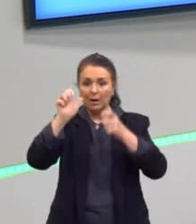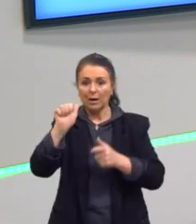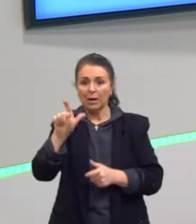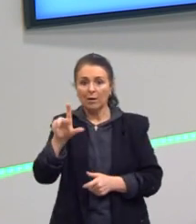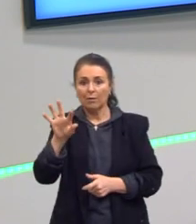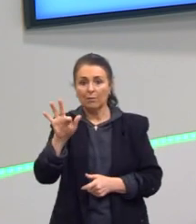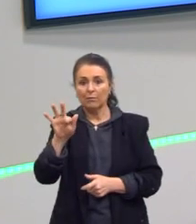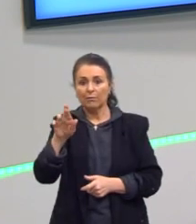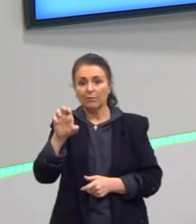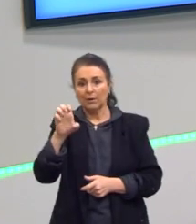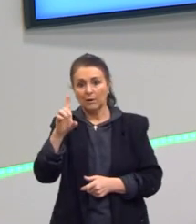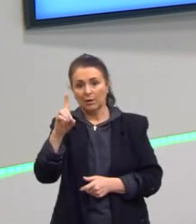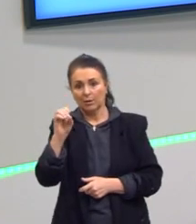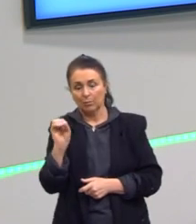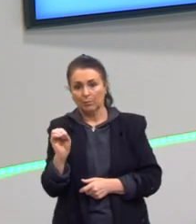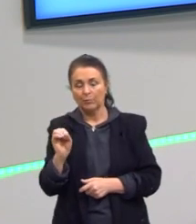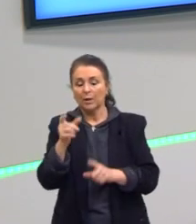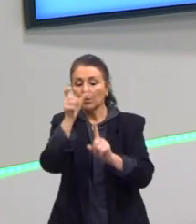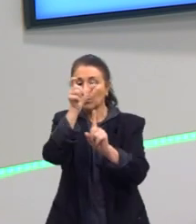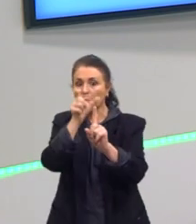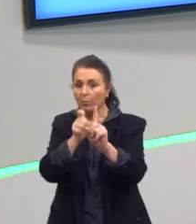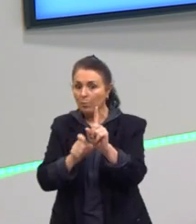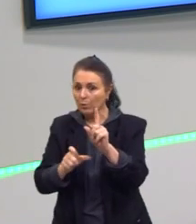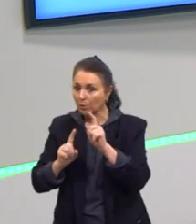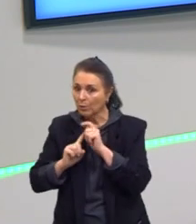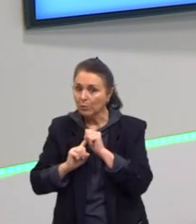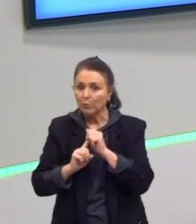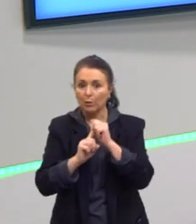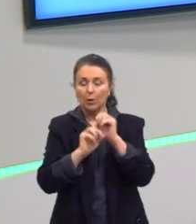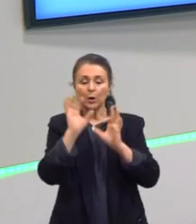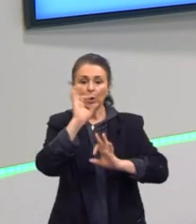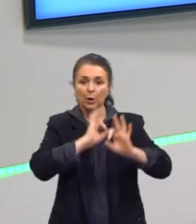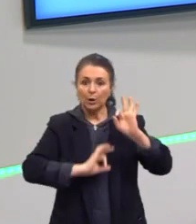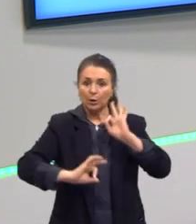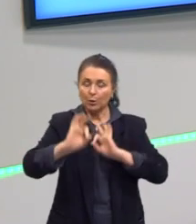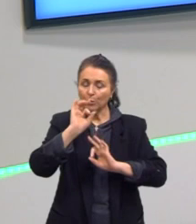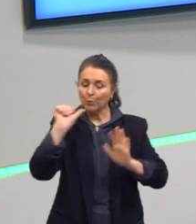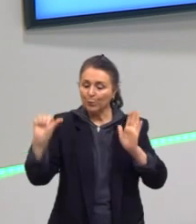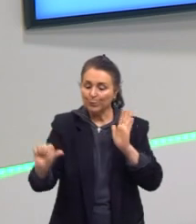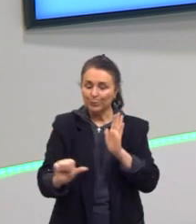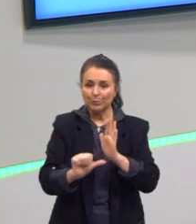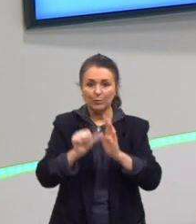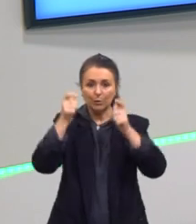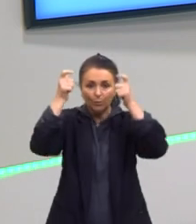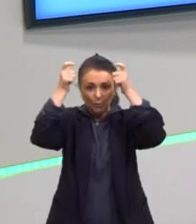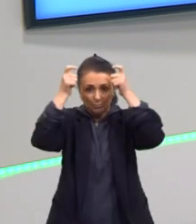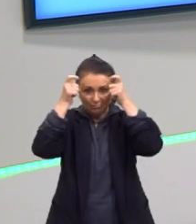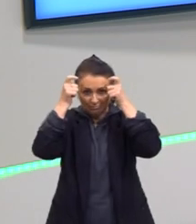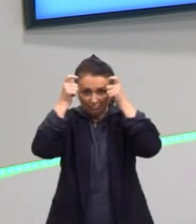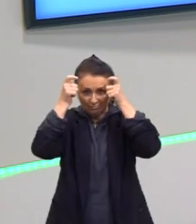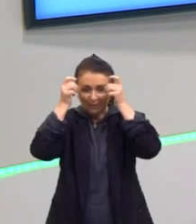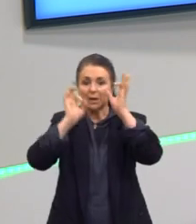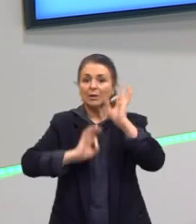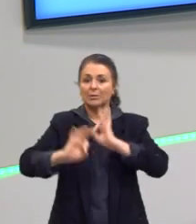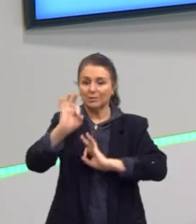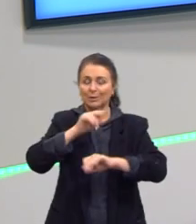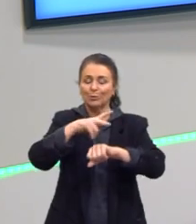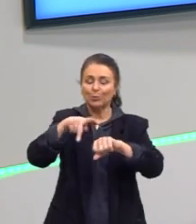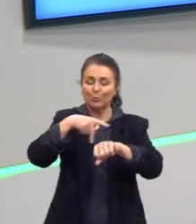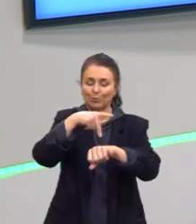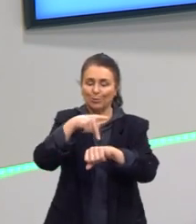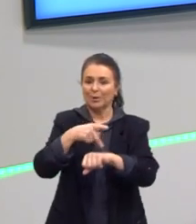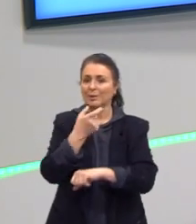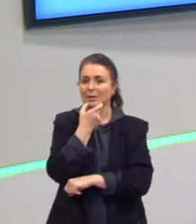personagem de fundo que vai organizar e vai ser o primeiro rei nessa organização da Inglaterra.